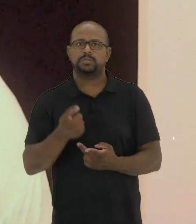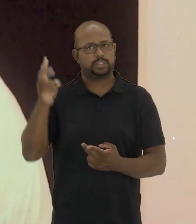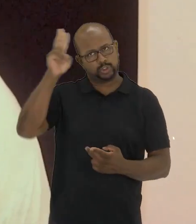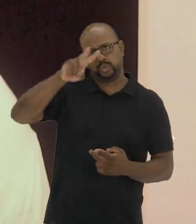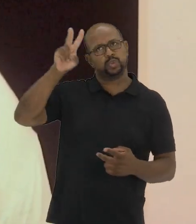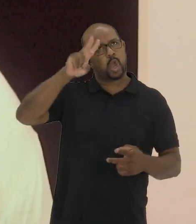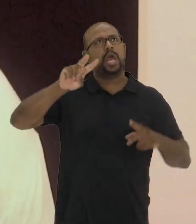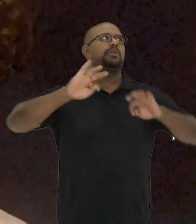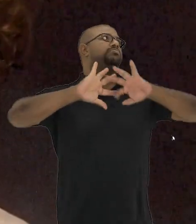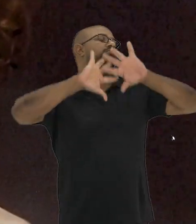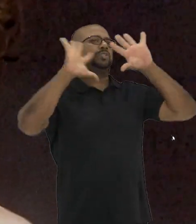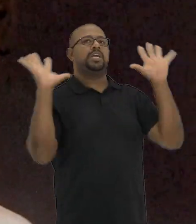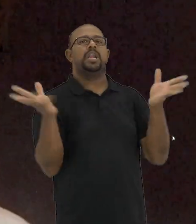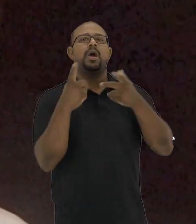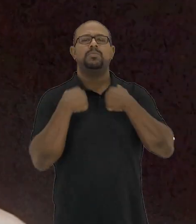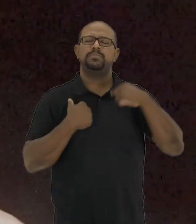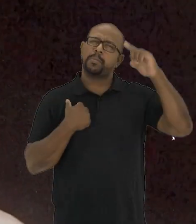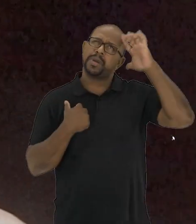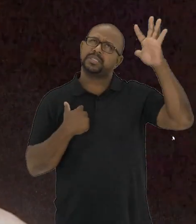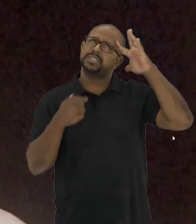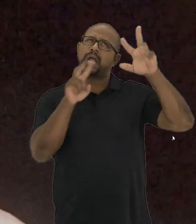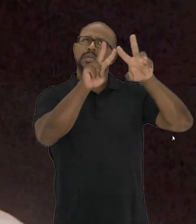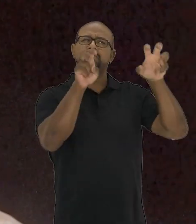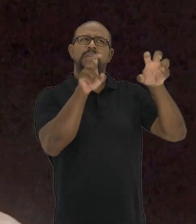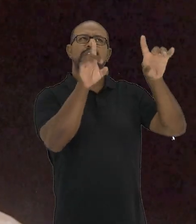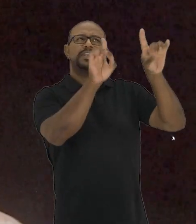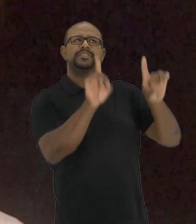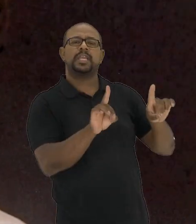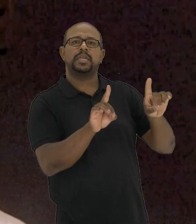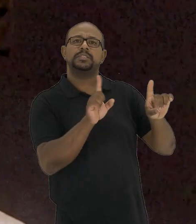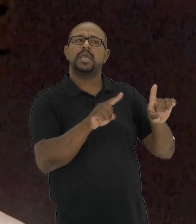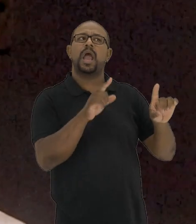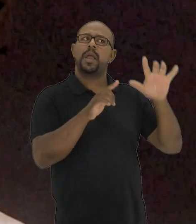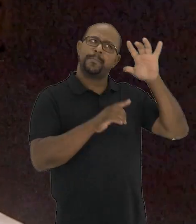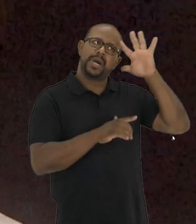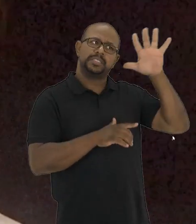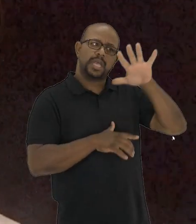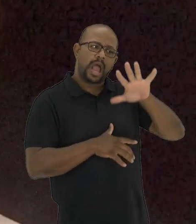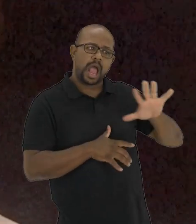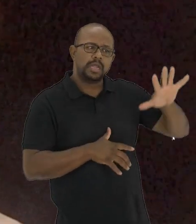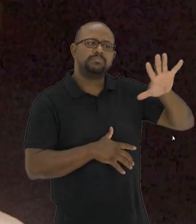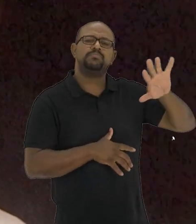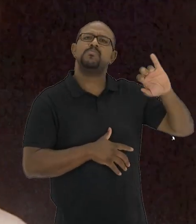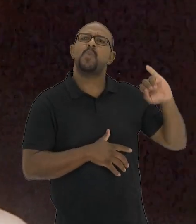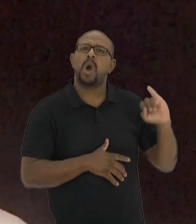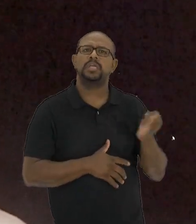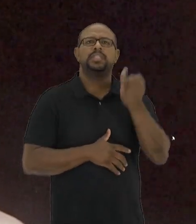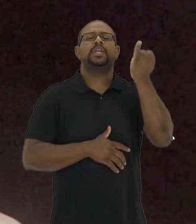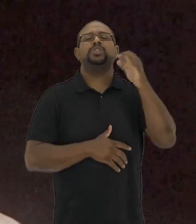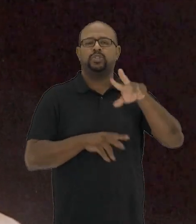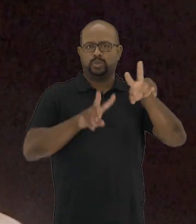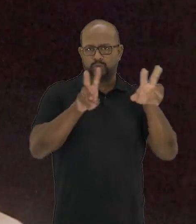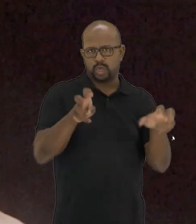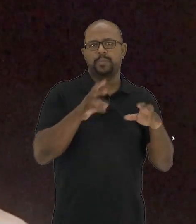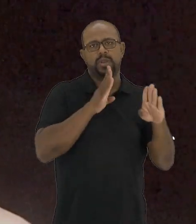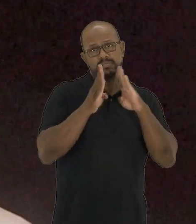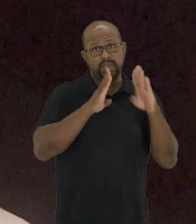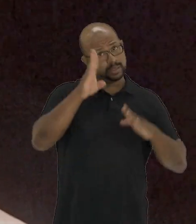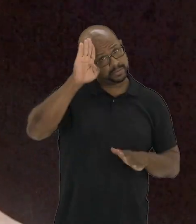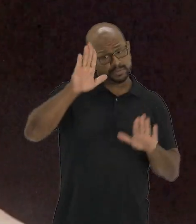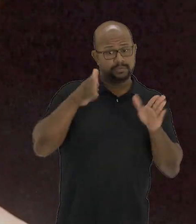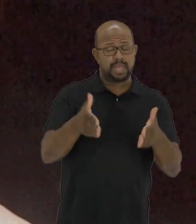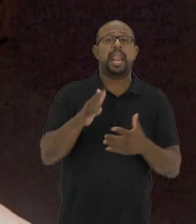e à história de modo geral. Pensar a deficiência é pensar uma área importante do campo do conhecimento,